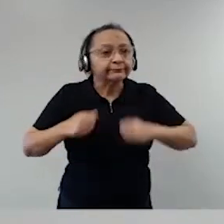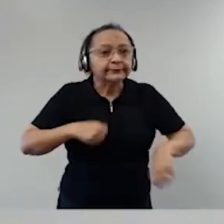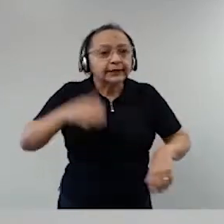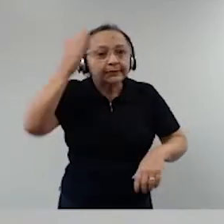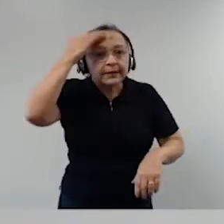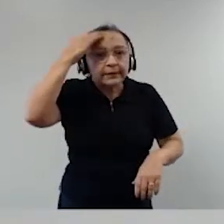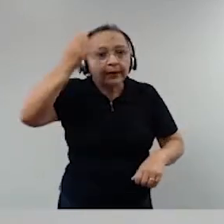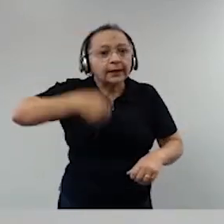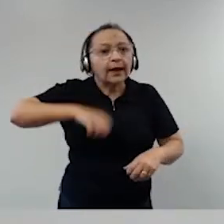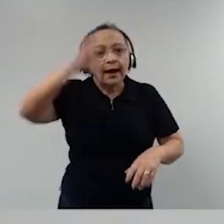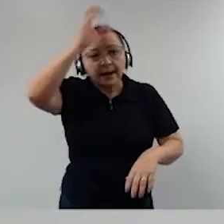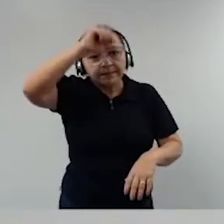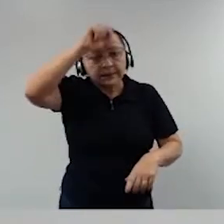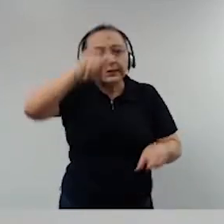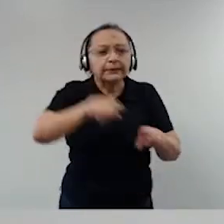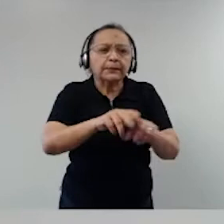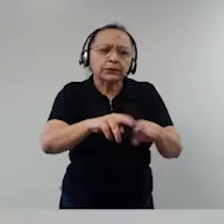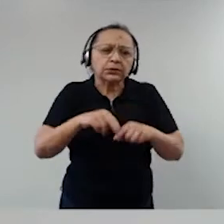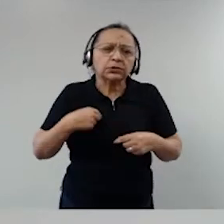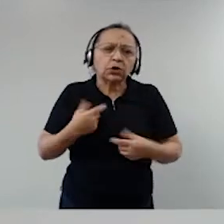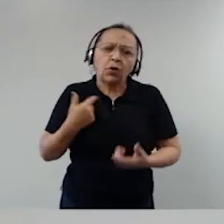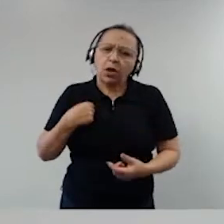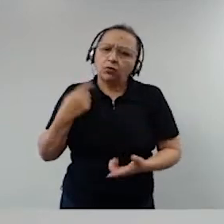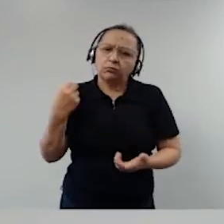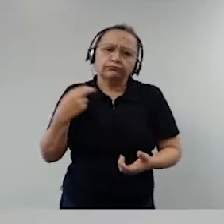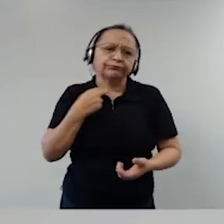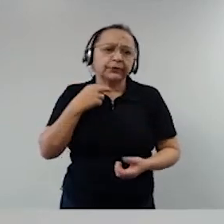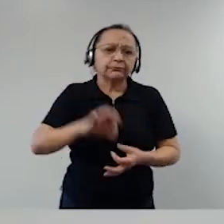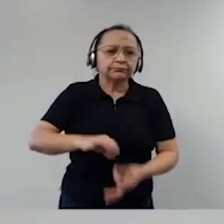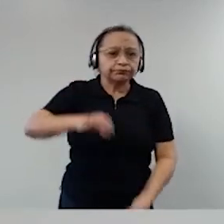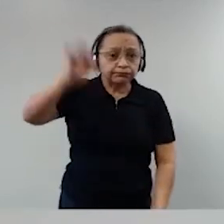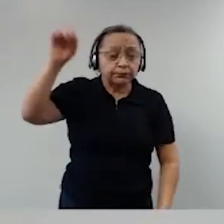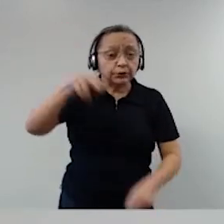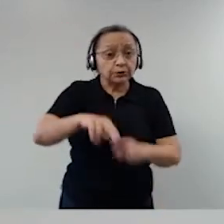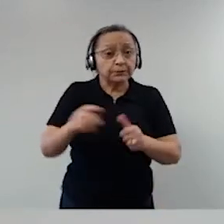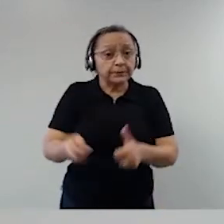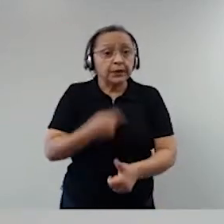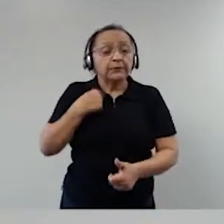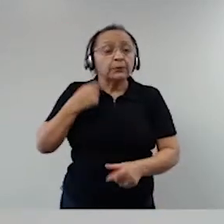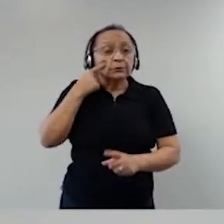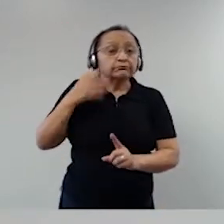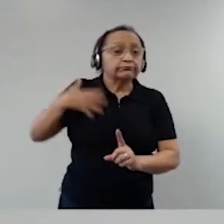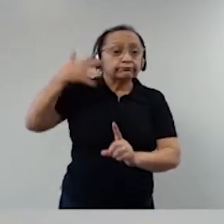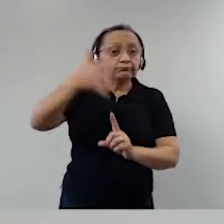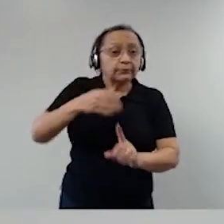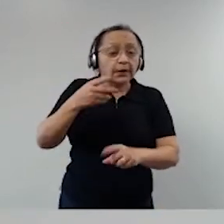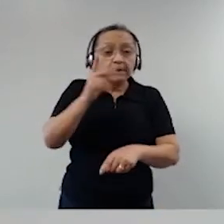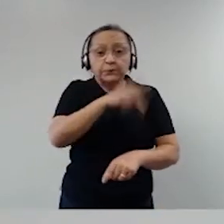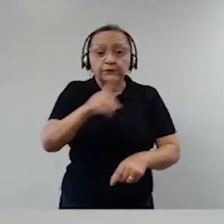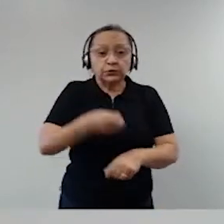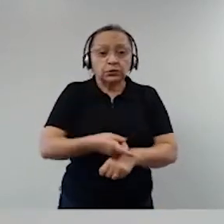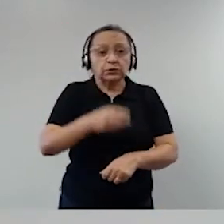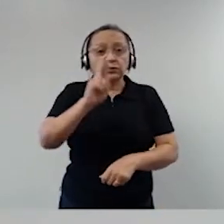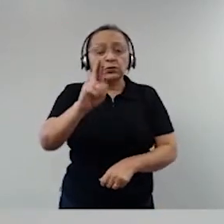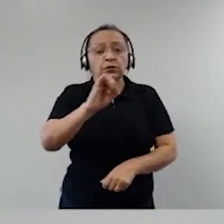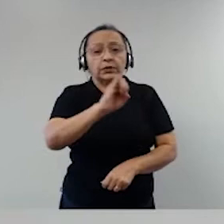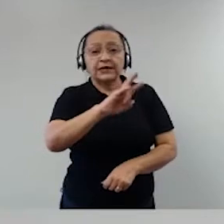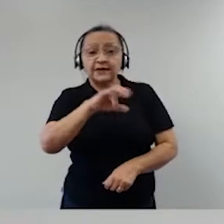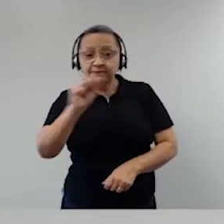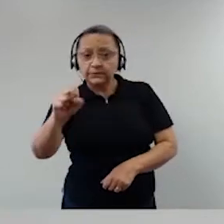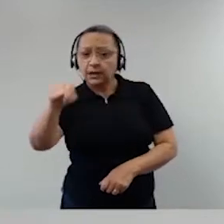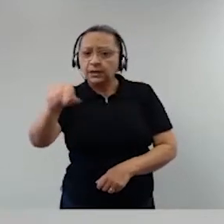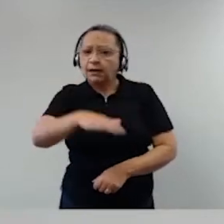tempo dos senhores. Neste momento, nós vamos começar ouvindo o professor doutor Ives Gandra Martins, que é